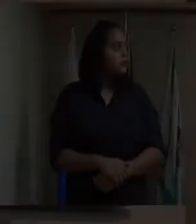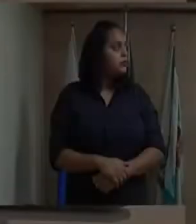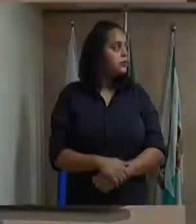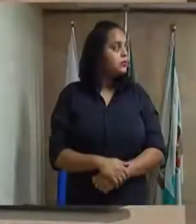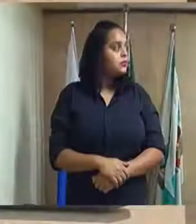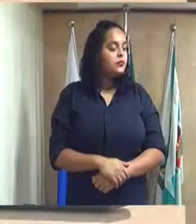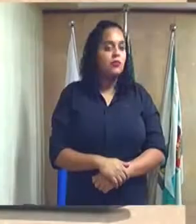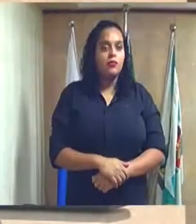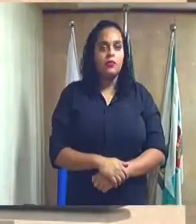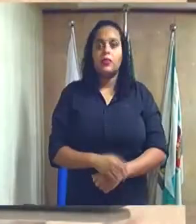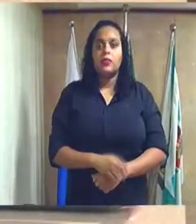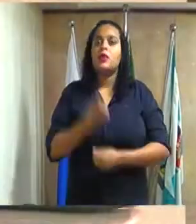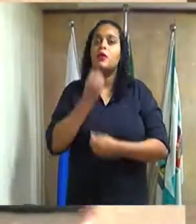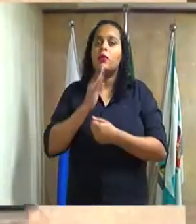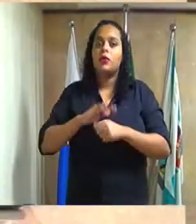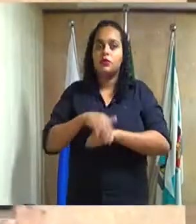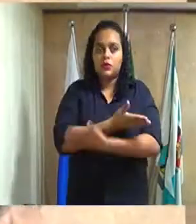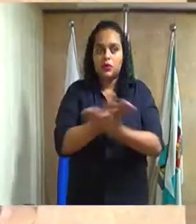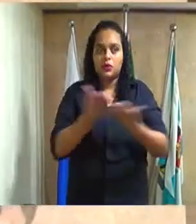Boa noite a todos.